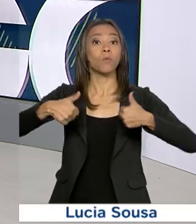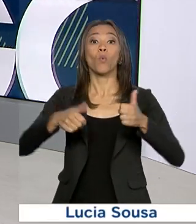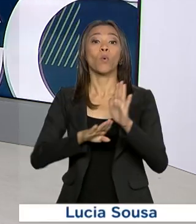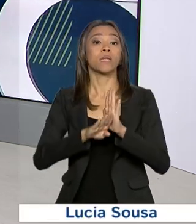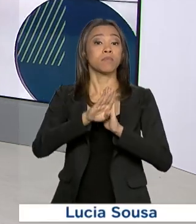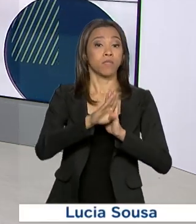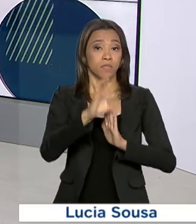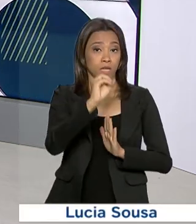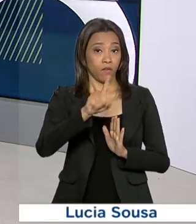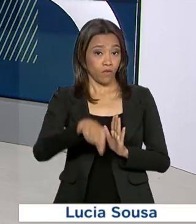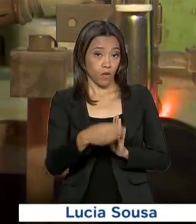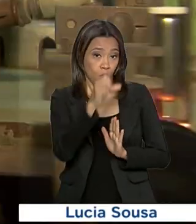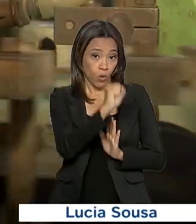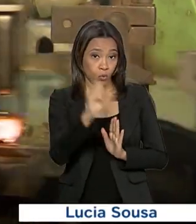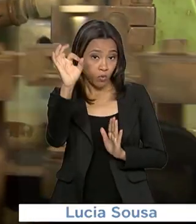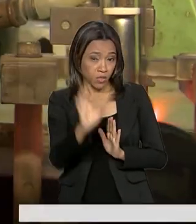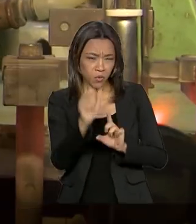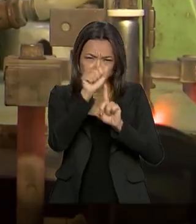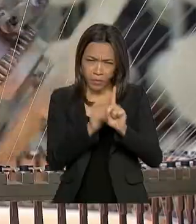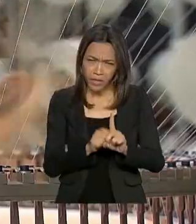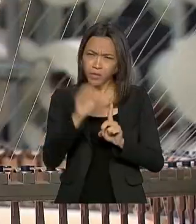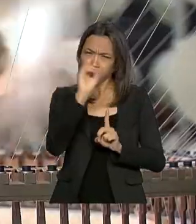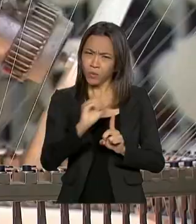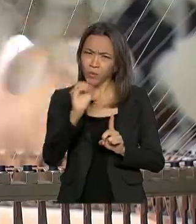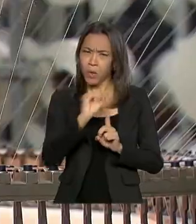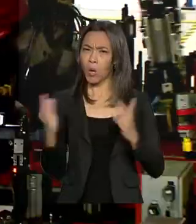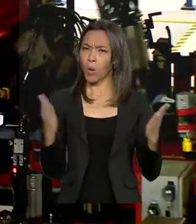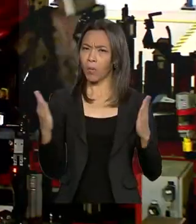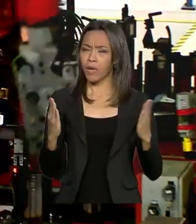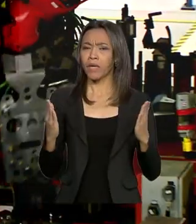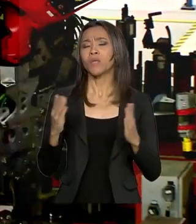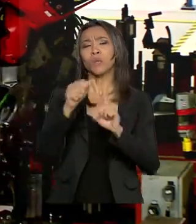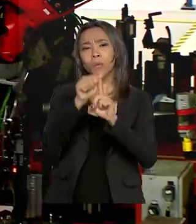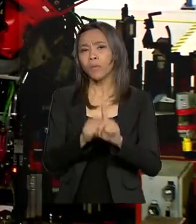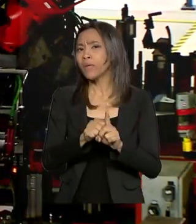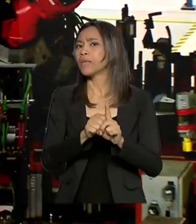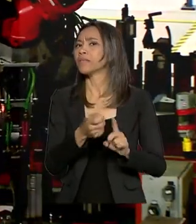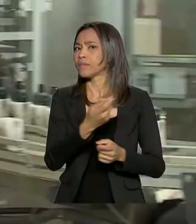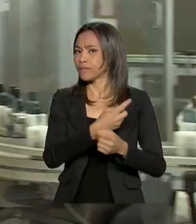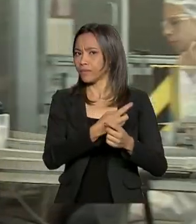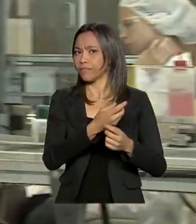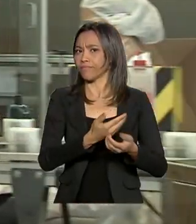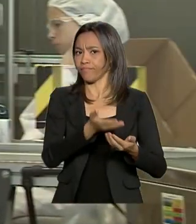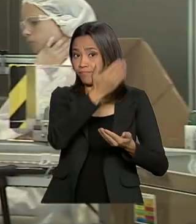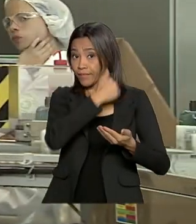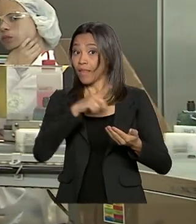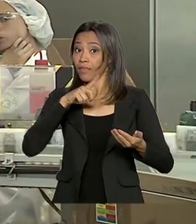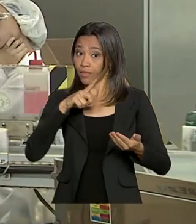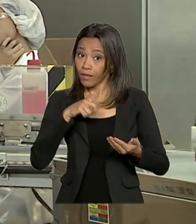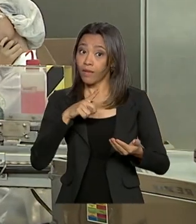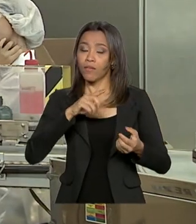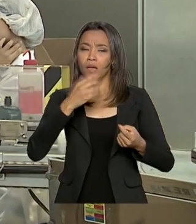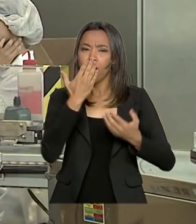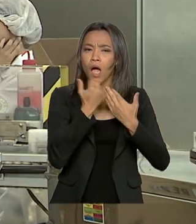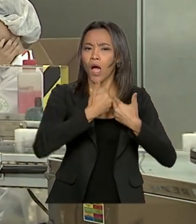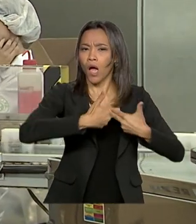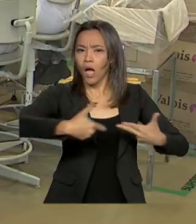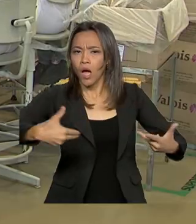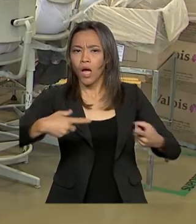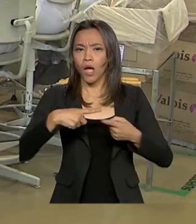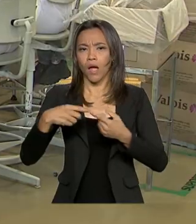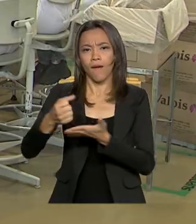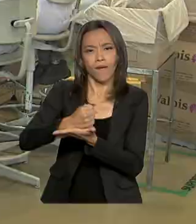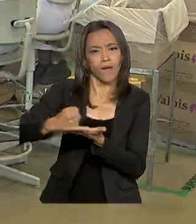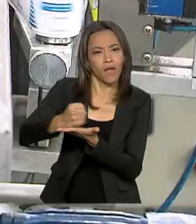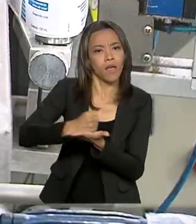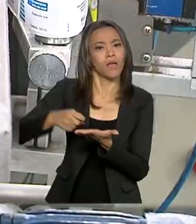,8% em outubro na comparação com o mês anterior. A alta foi puxada pelos alimentos e pelos produtos farmacêuticos.